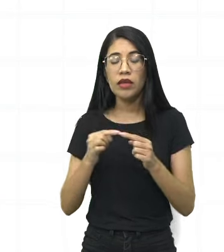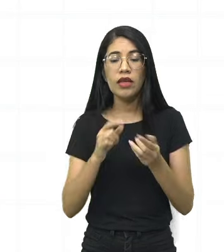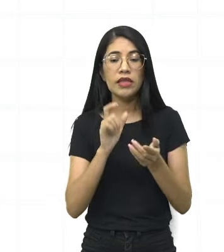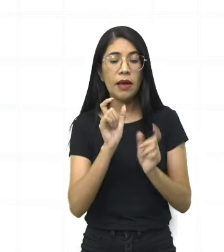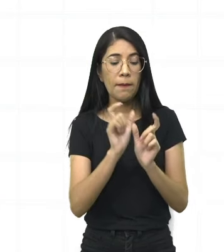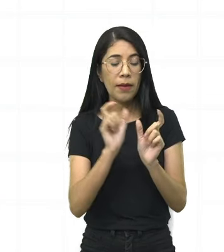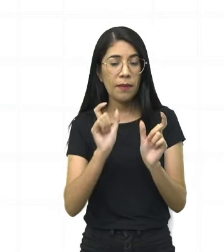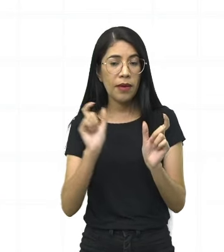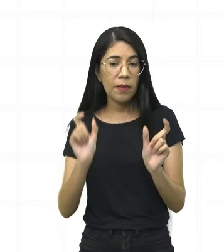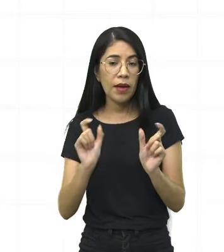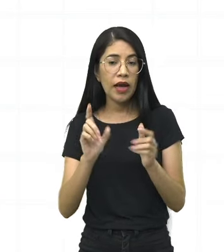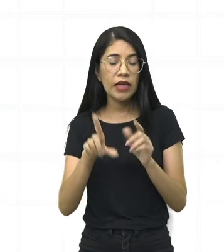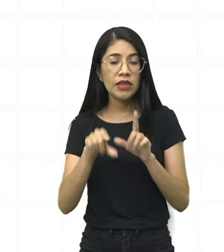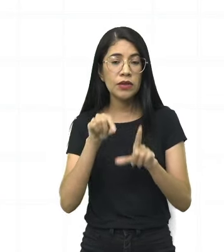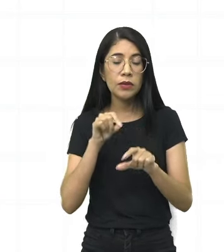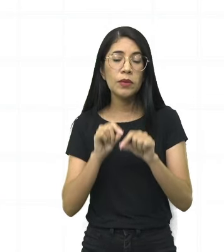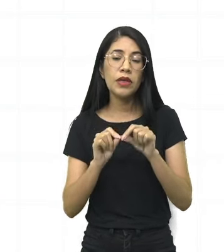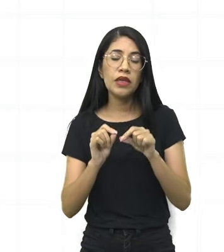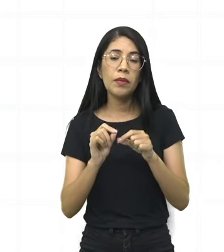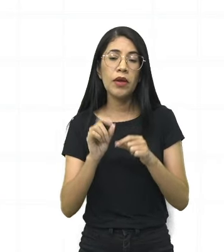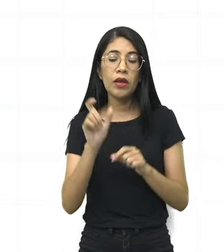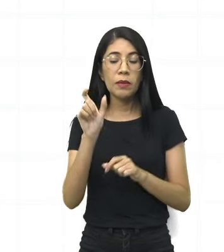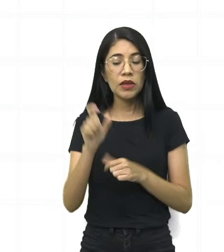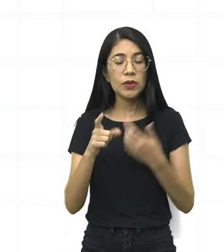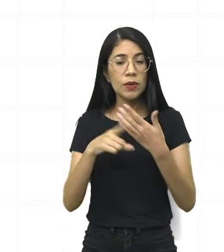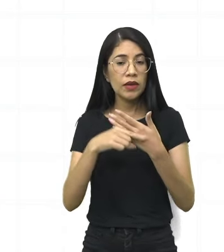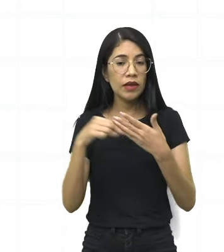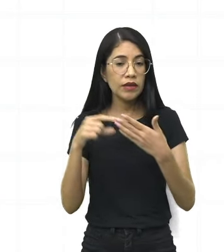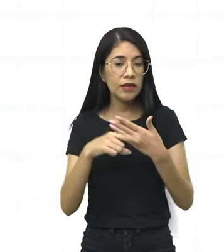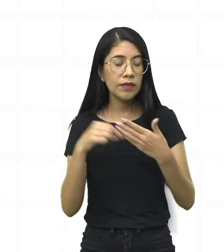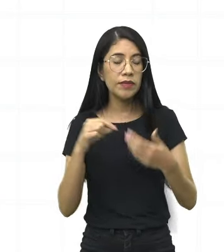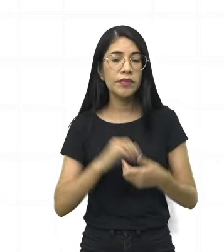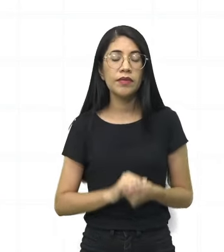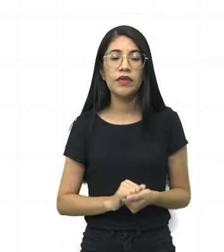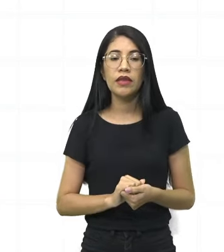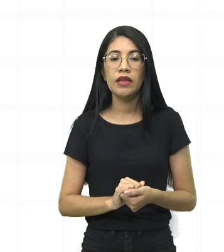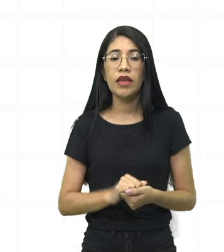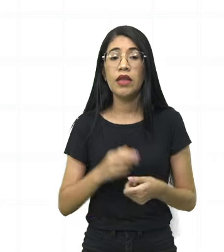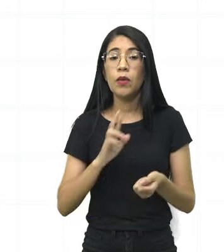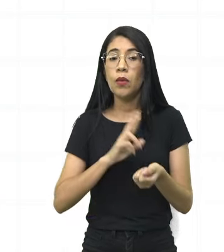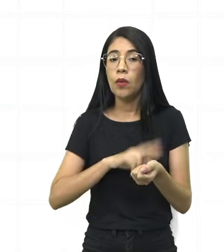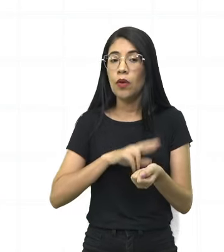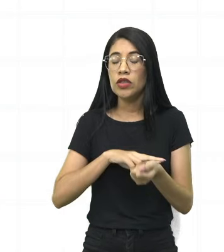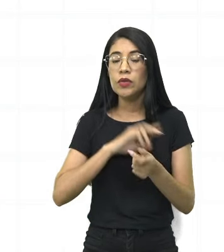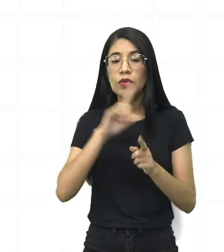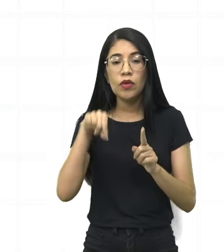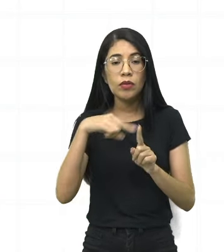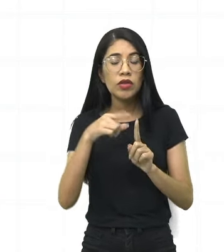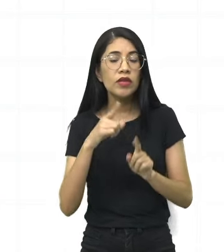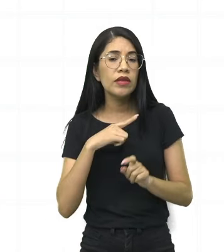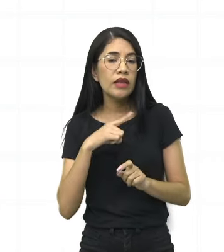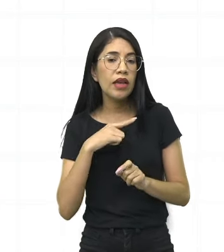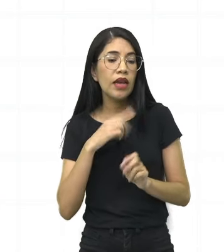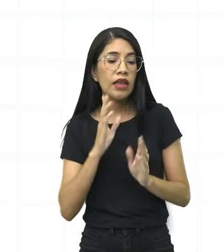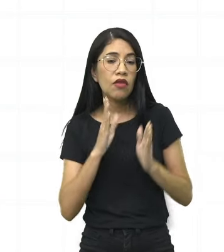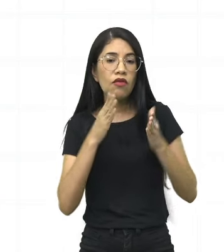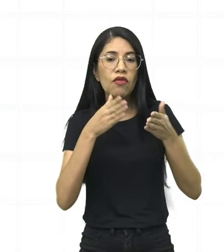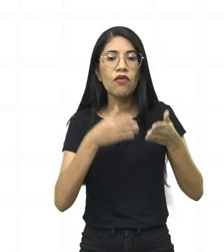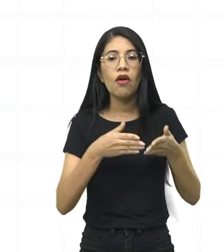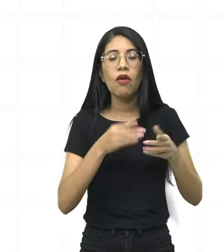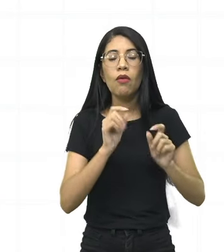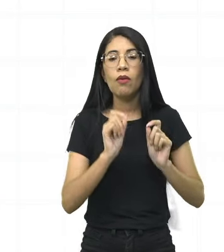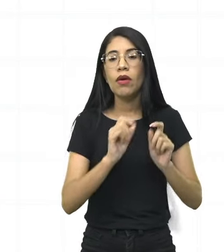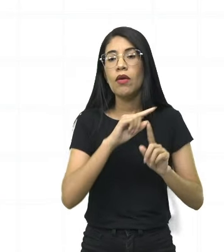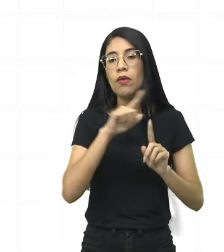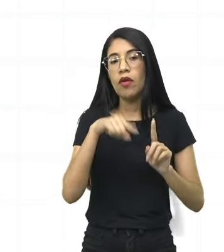palavras escolhidas pelo escritor. Então, olha só, o ritmo é intencional. Ele é pensado ali